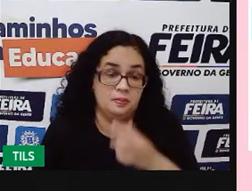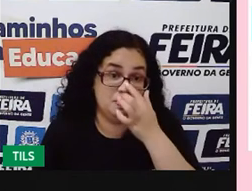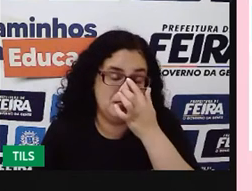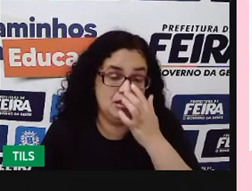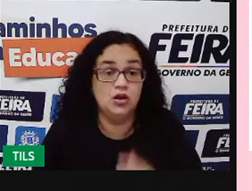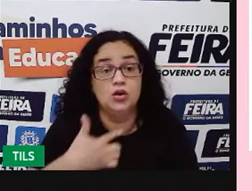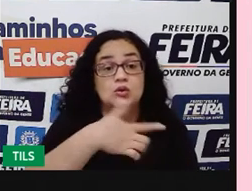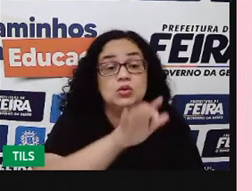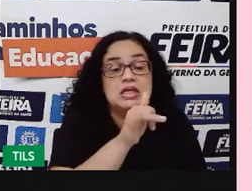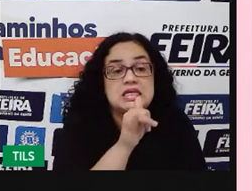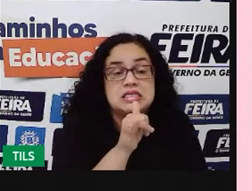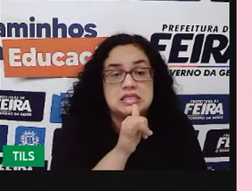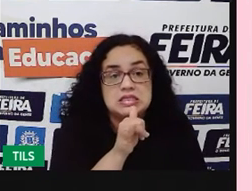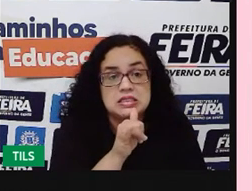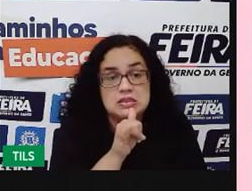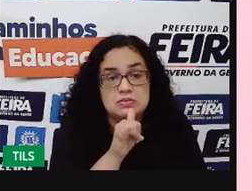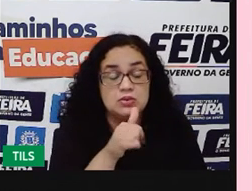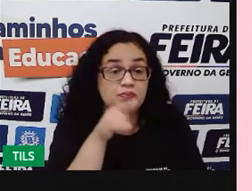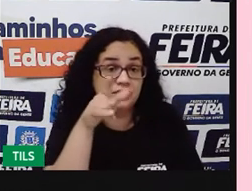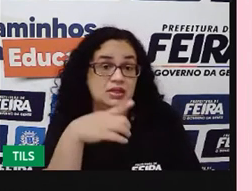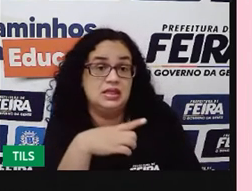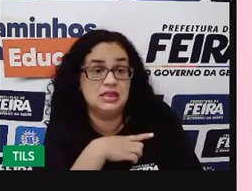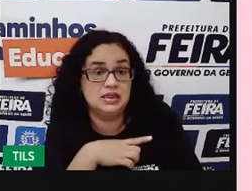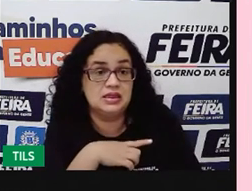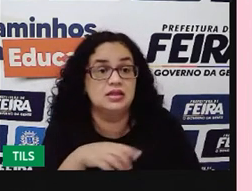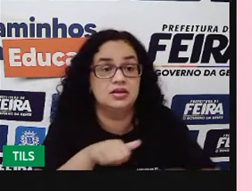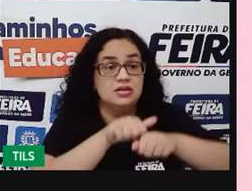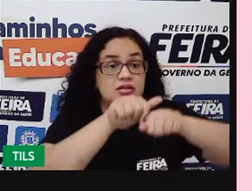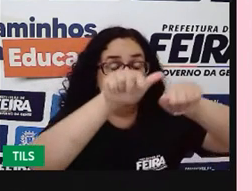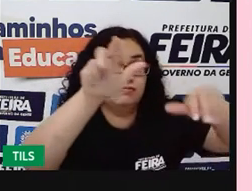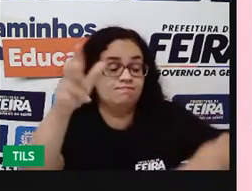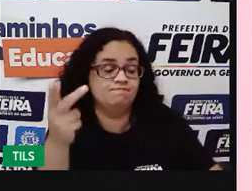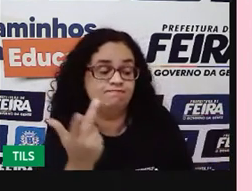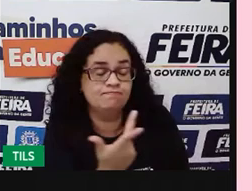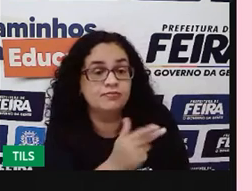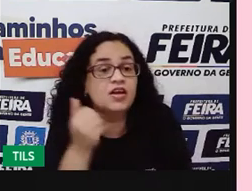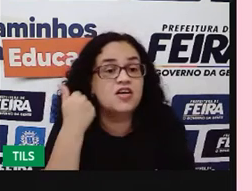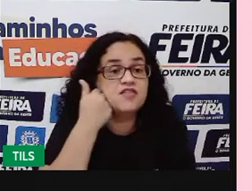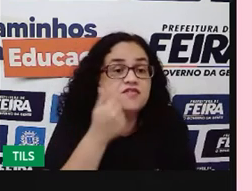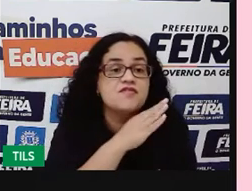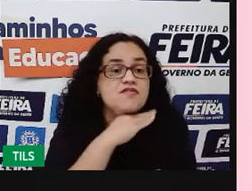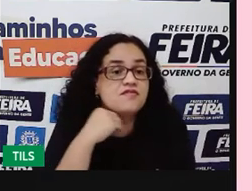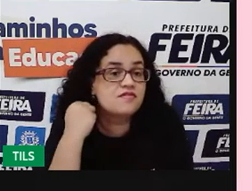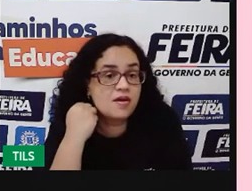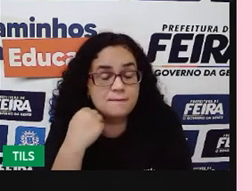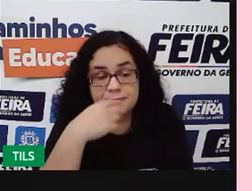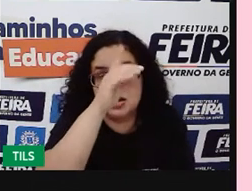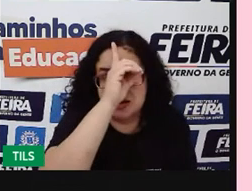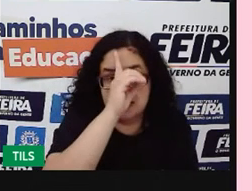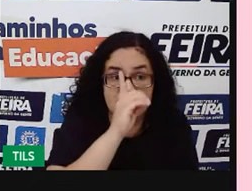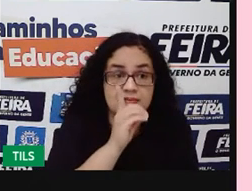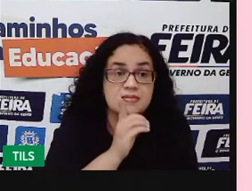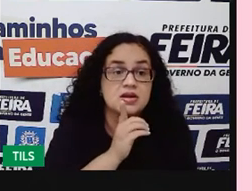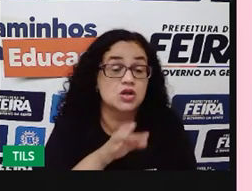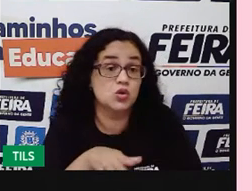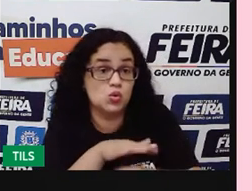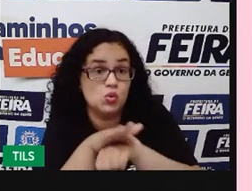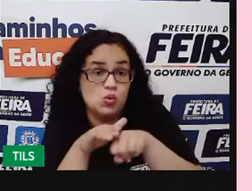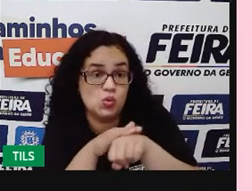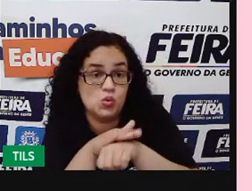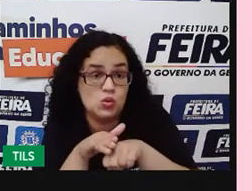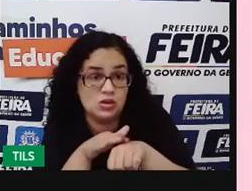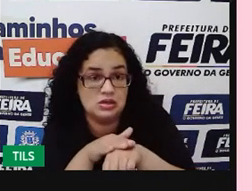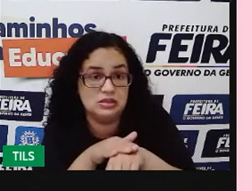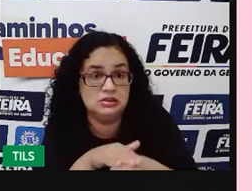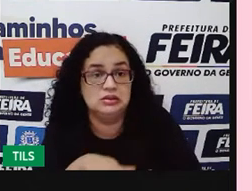Um outro caso que a gente tem é da febre amarela. A febre amarela, ela é uma doença, por exemplo,